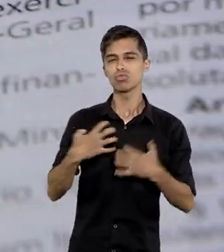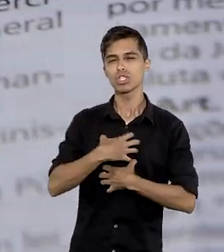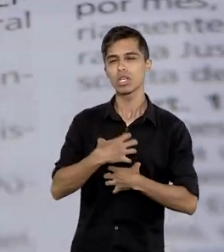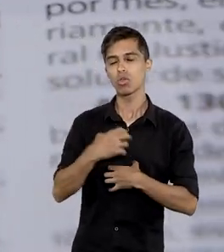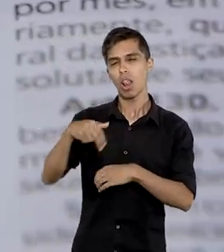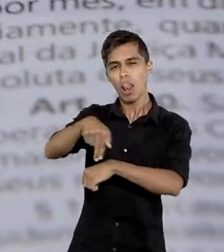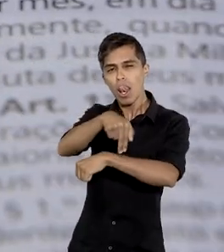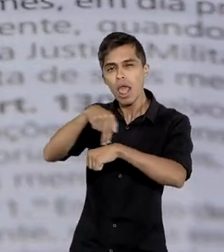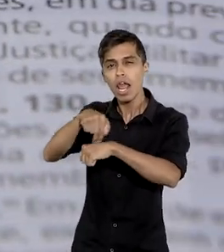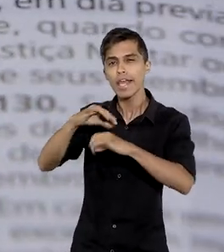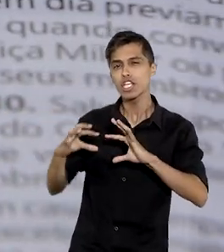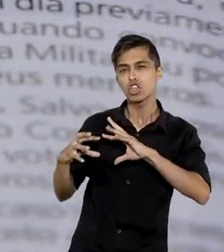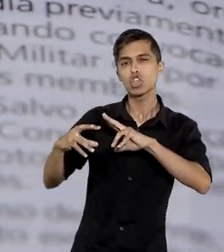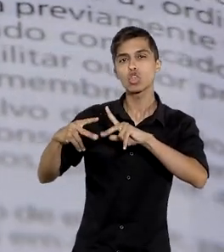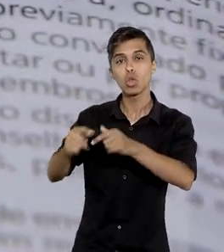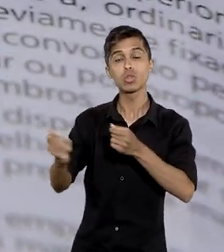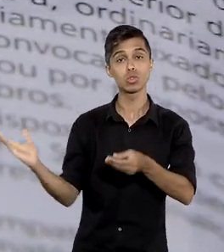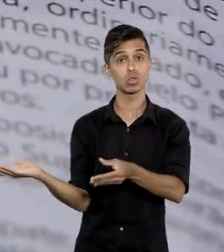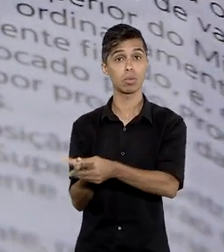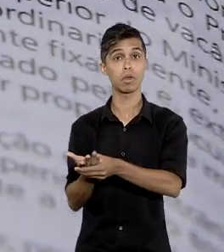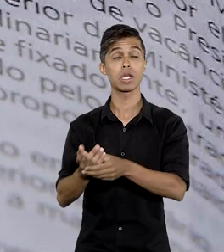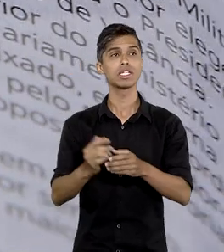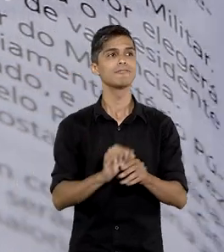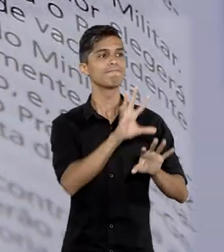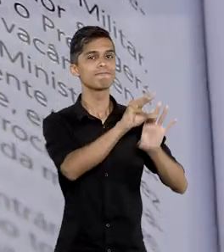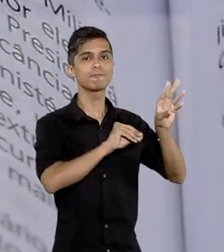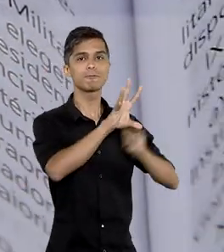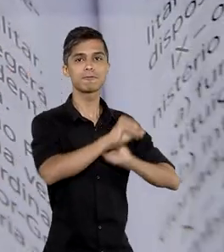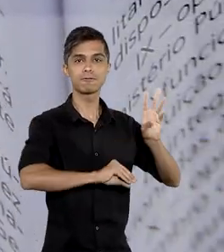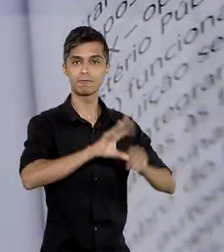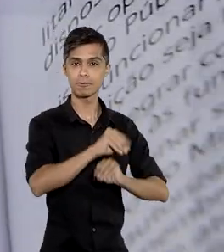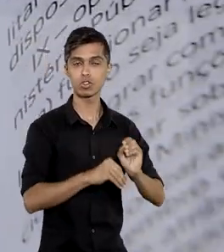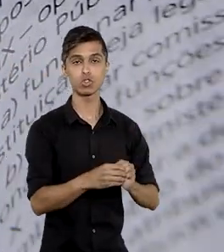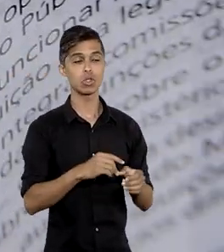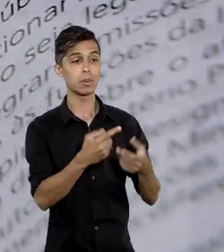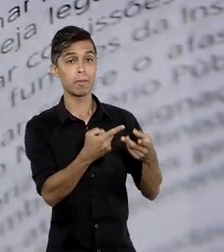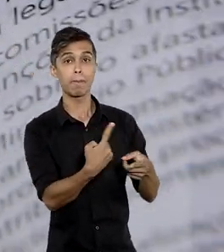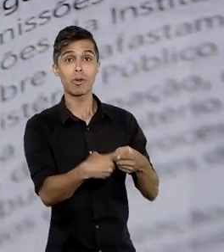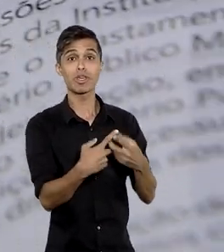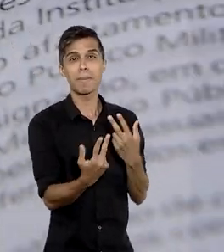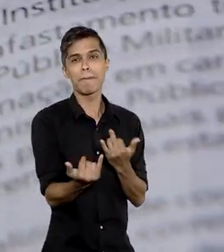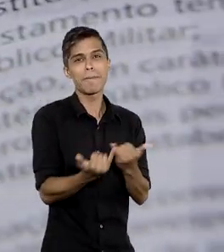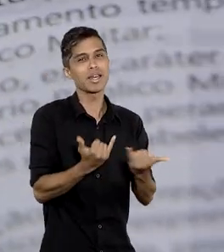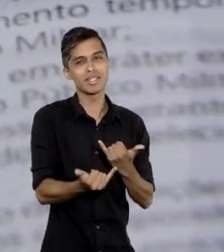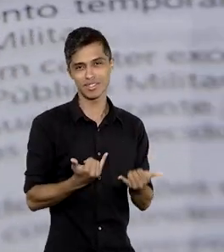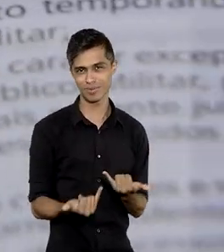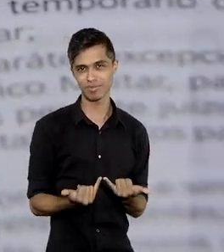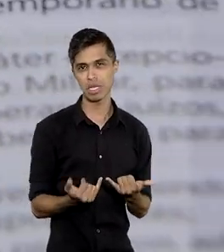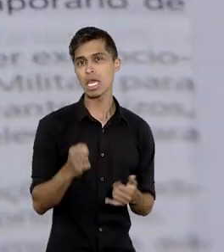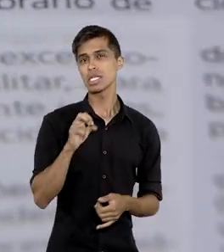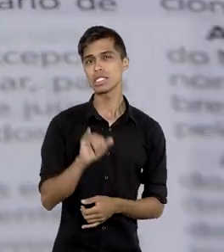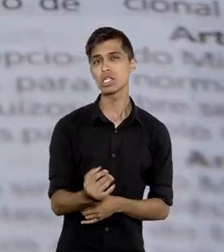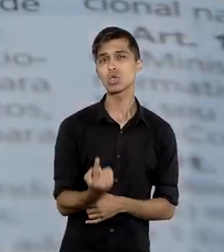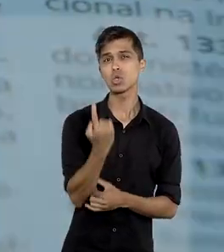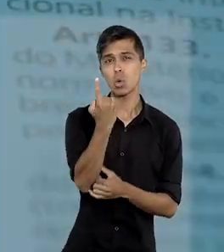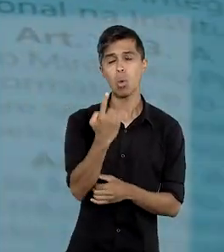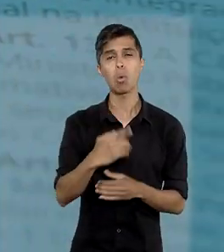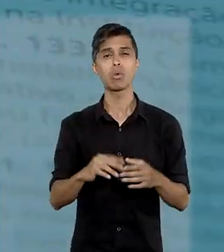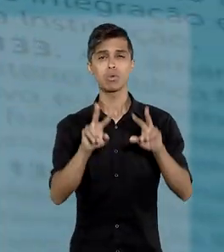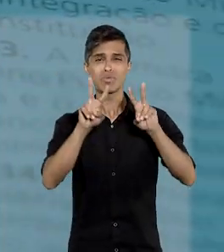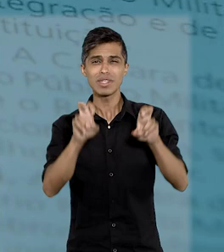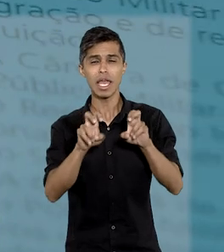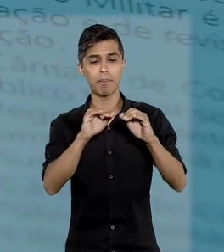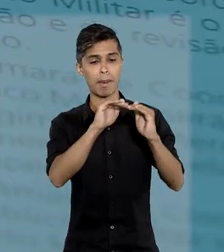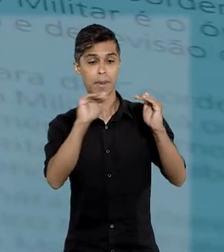suspensão em nível nacional de todos os processos que envolvem a mesma questão objeto do incidente. Se for uma